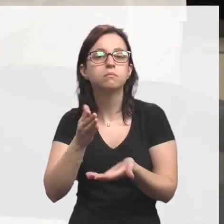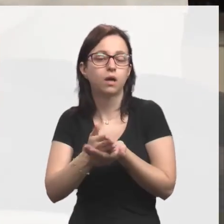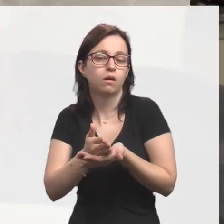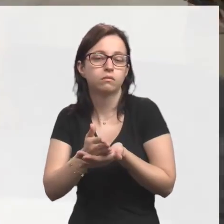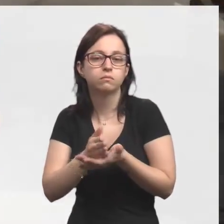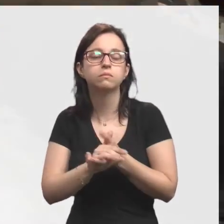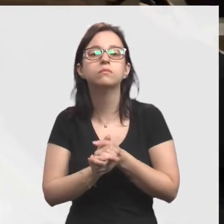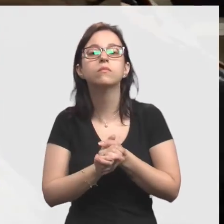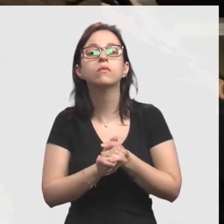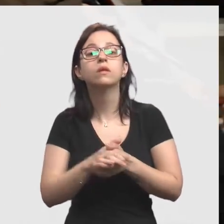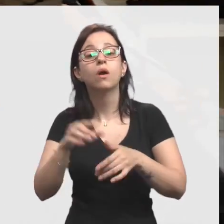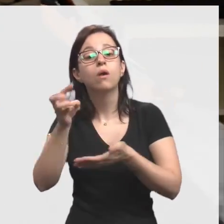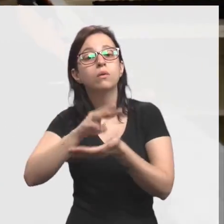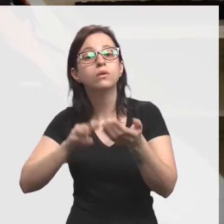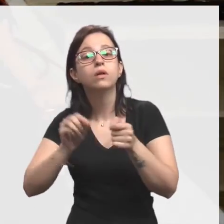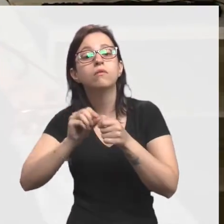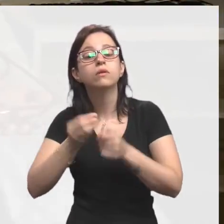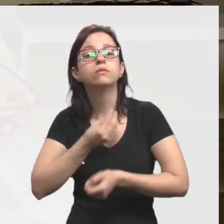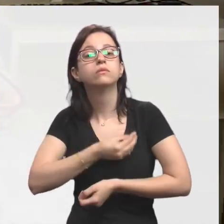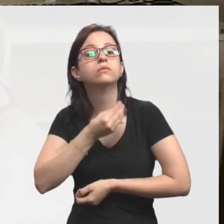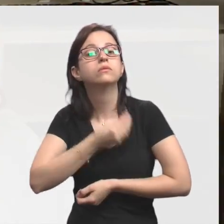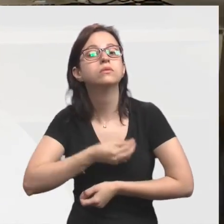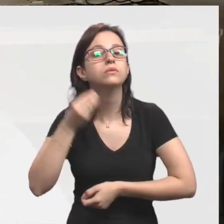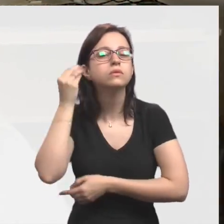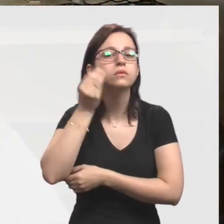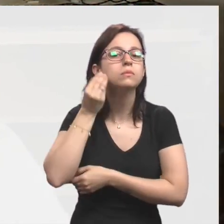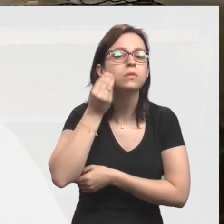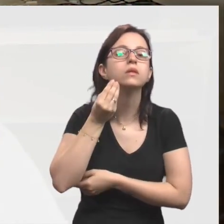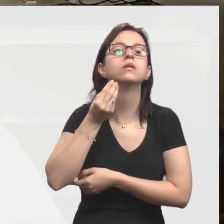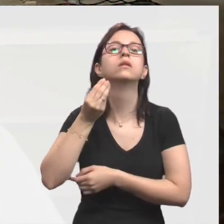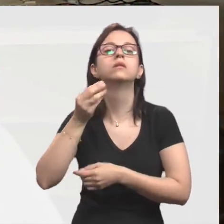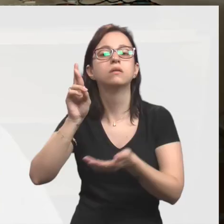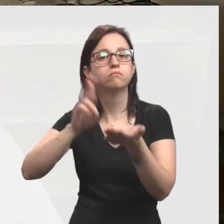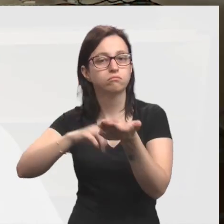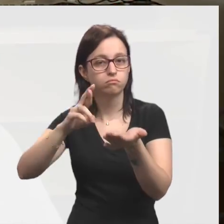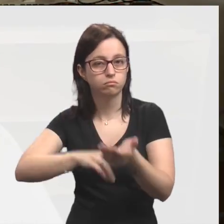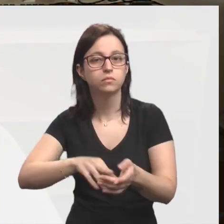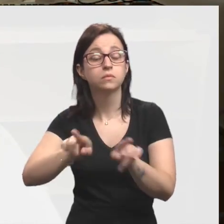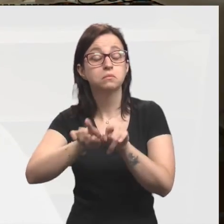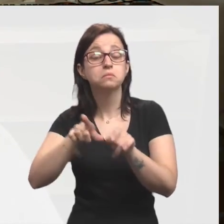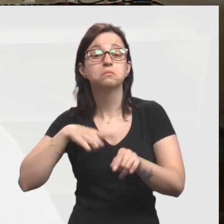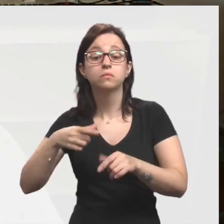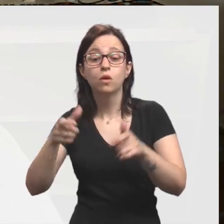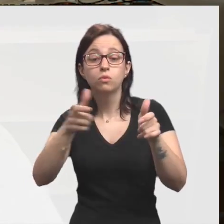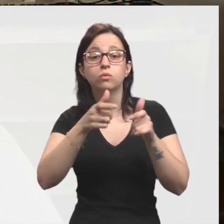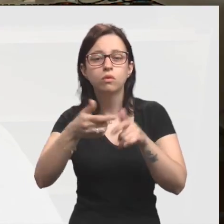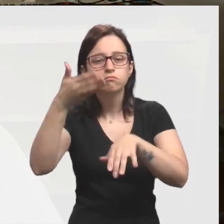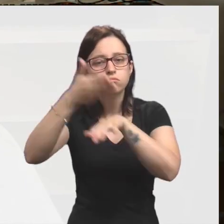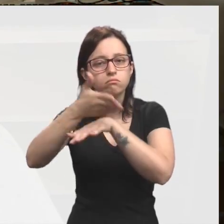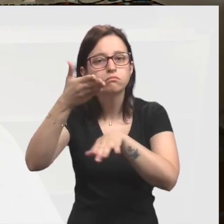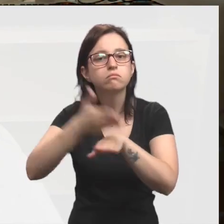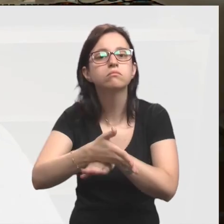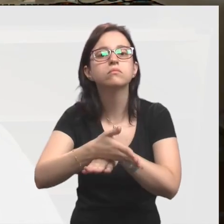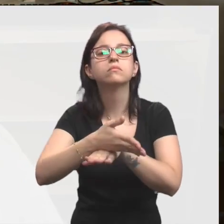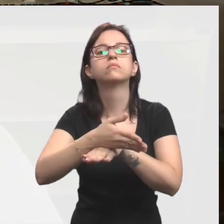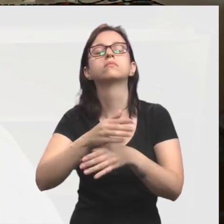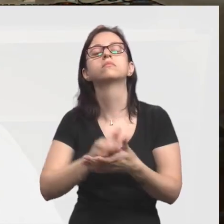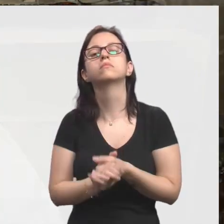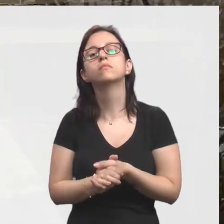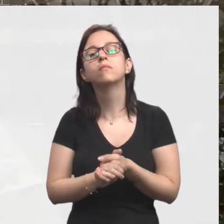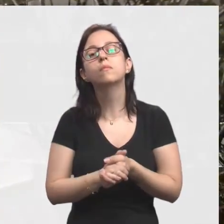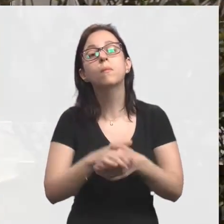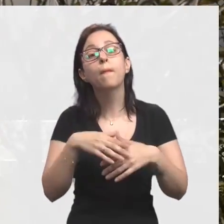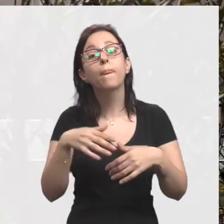estáticos. A metodologia permite a vivência de experiências da vida real e favorece um ambiente participativo e